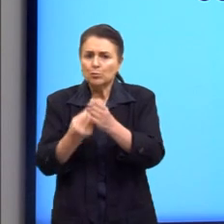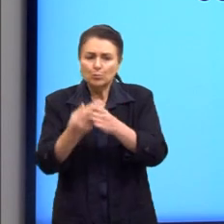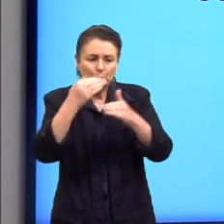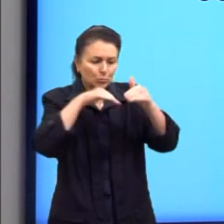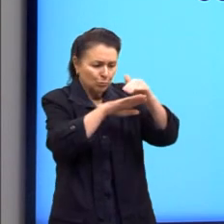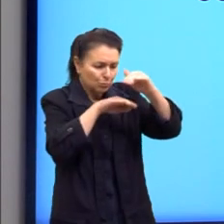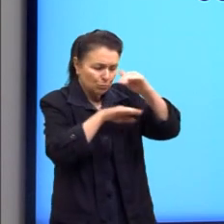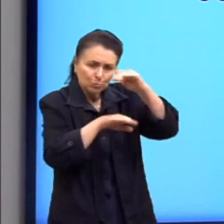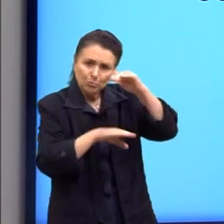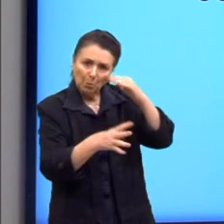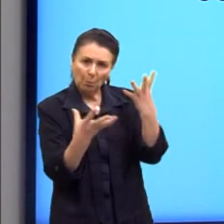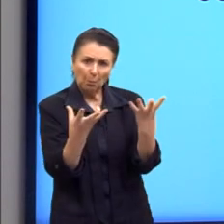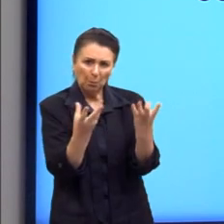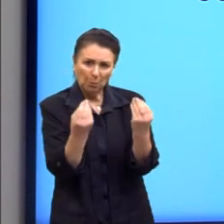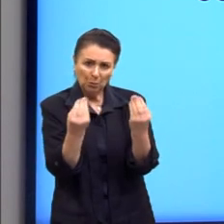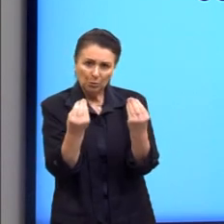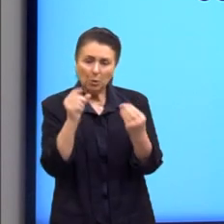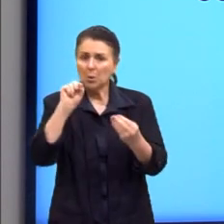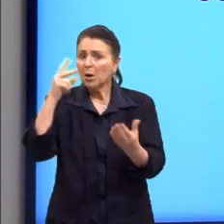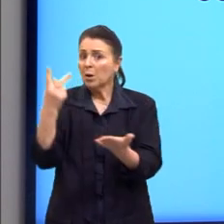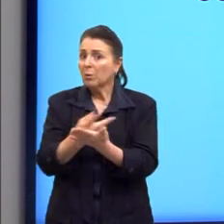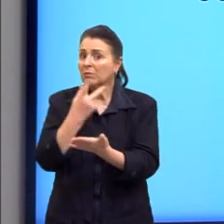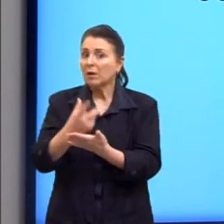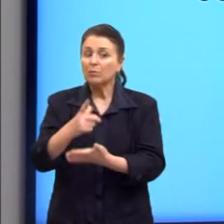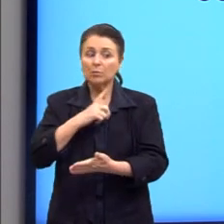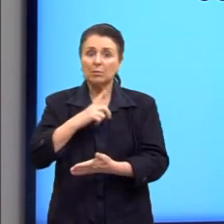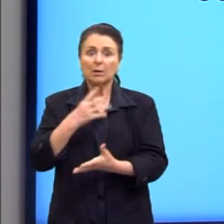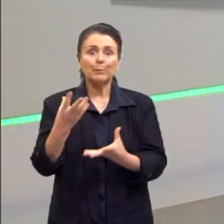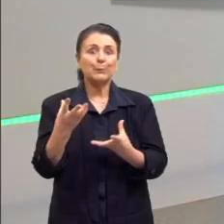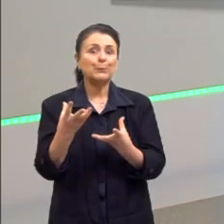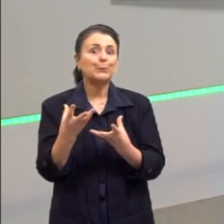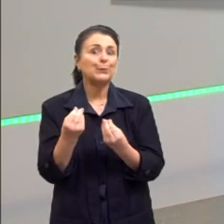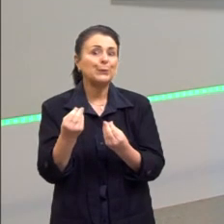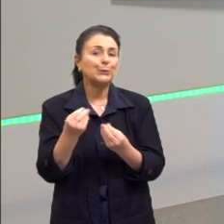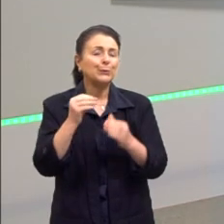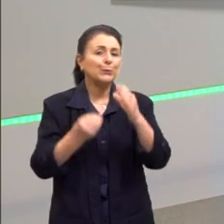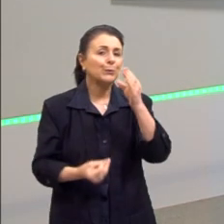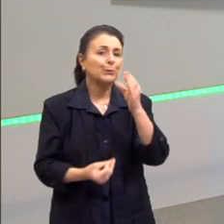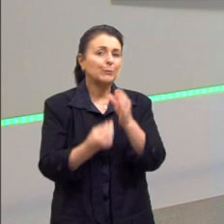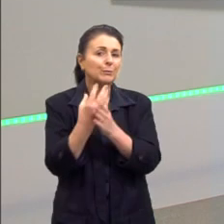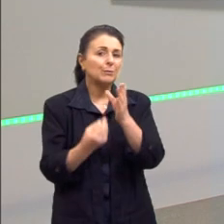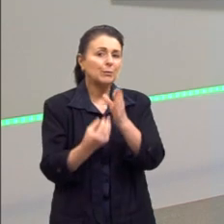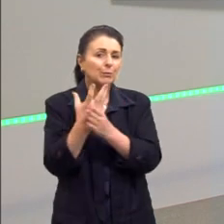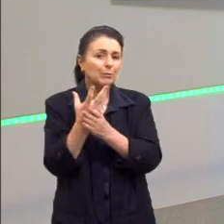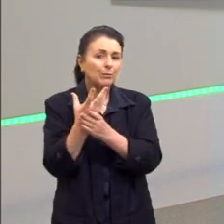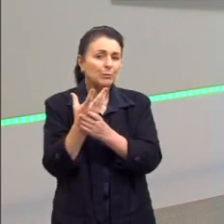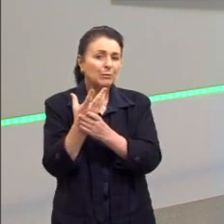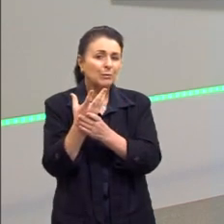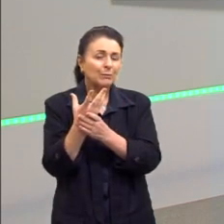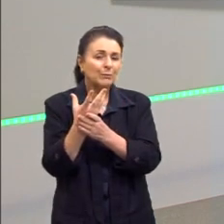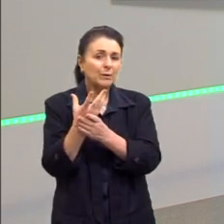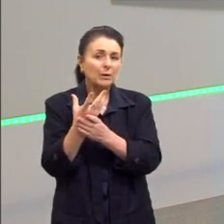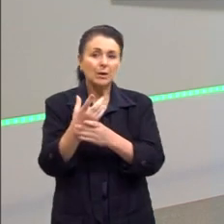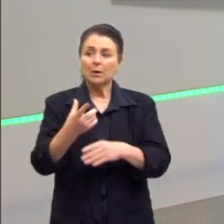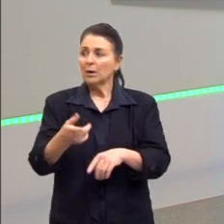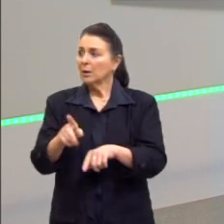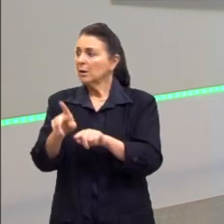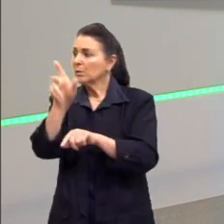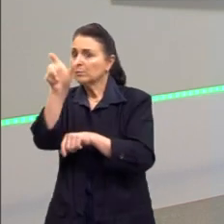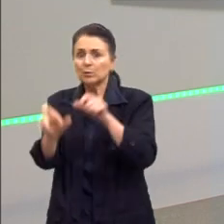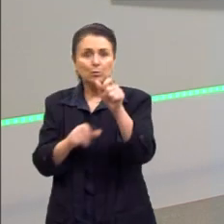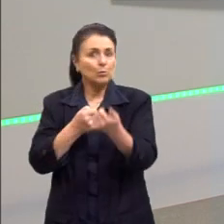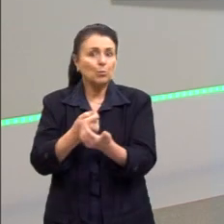começaram a se acumular. E o que acontece quando tem muita oferta, mas não tem tanta demanda? O preço cai.